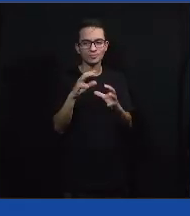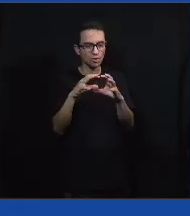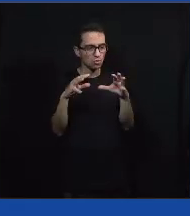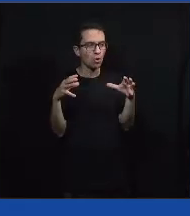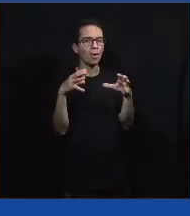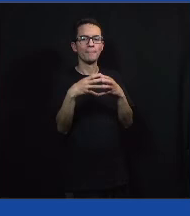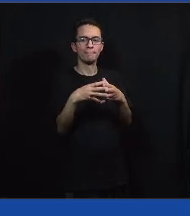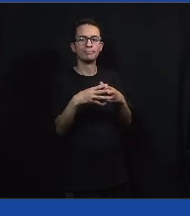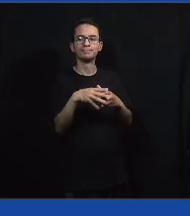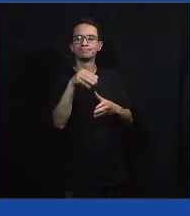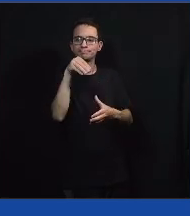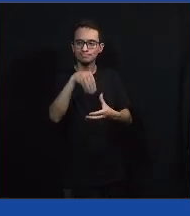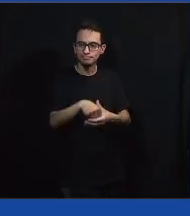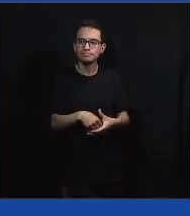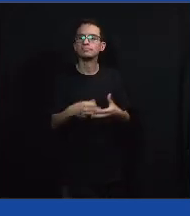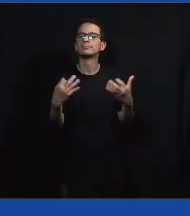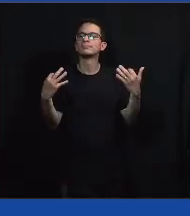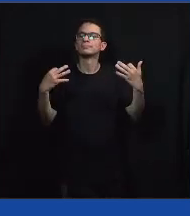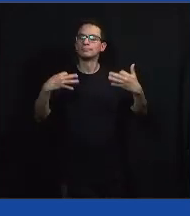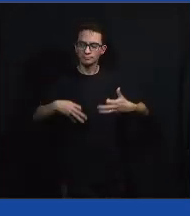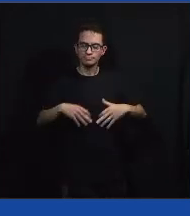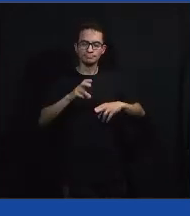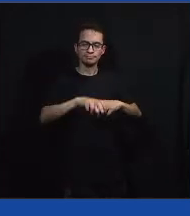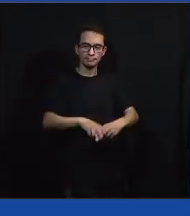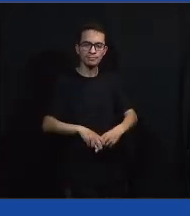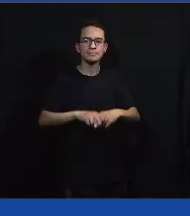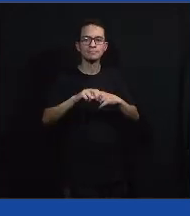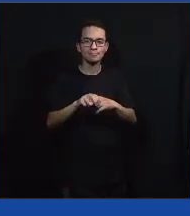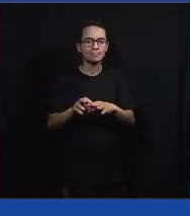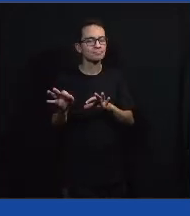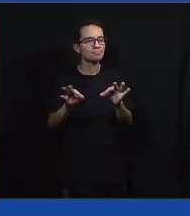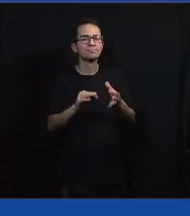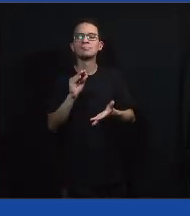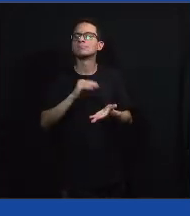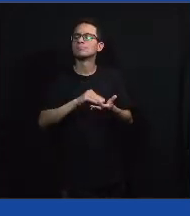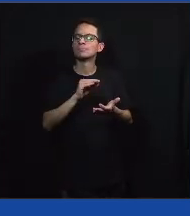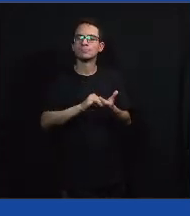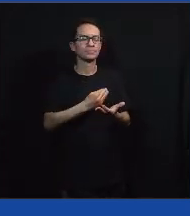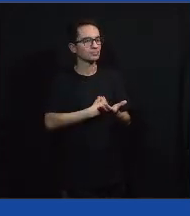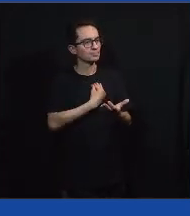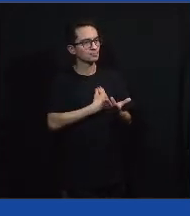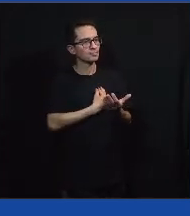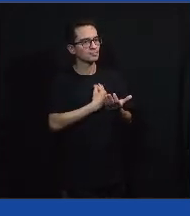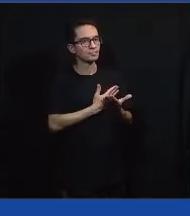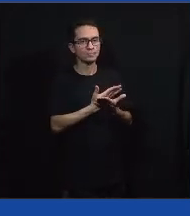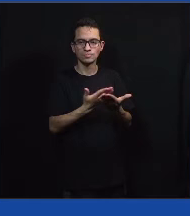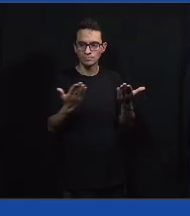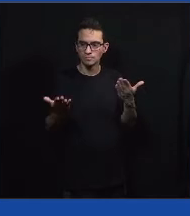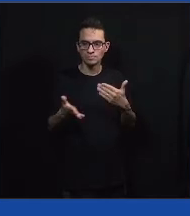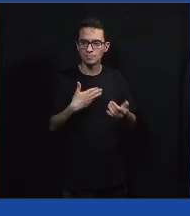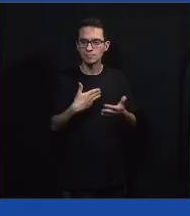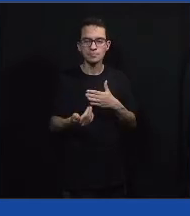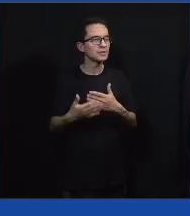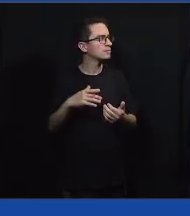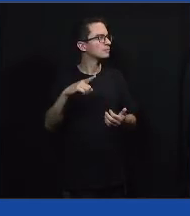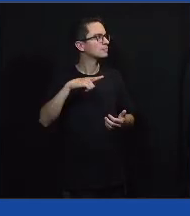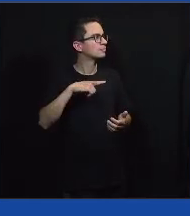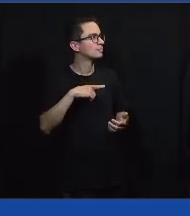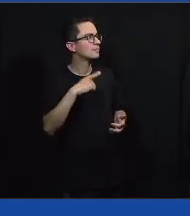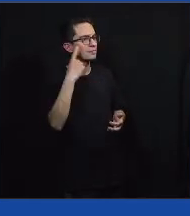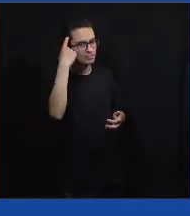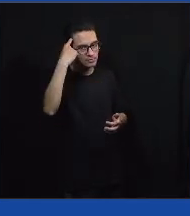Nessas regiões rurais. Então, falta de presença do setor privado, sei lá. Tipo,